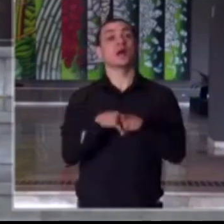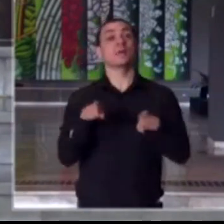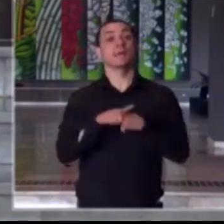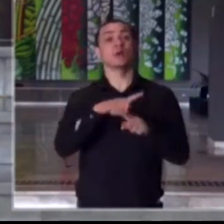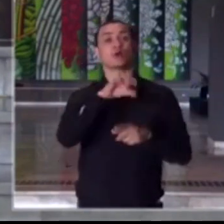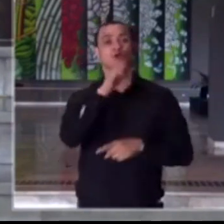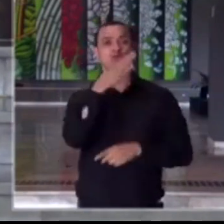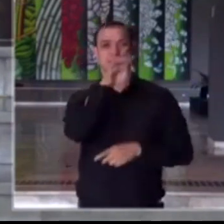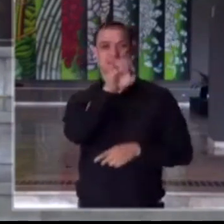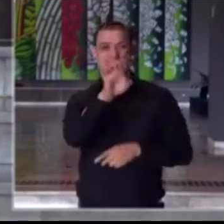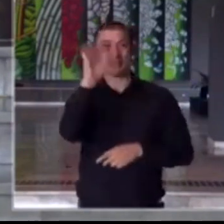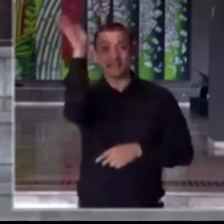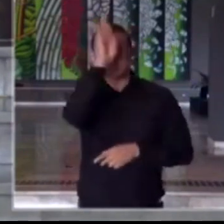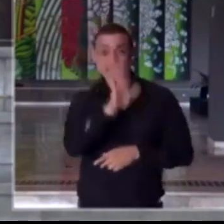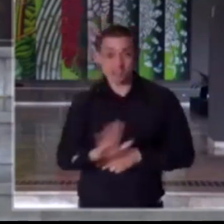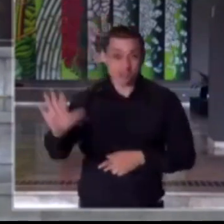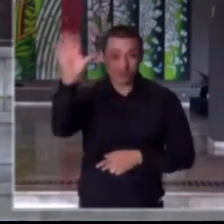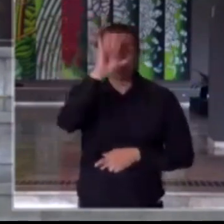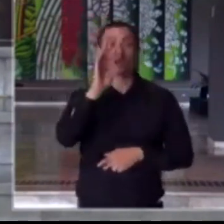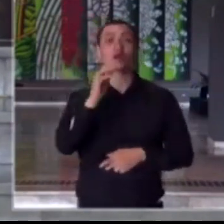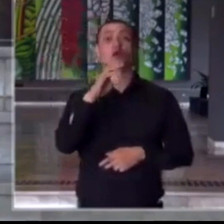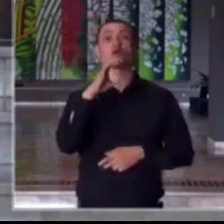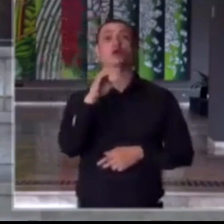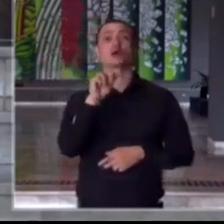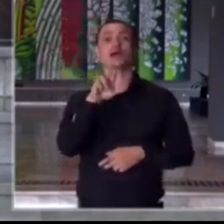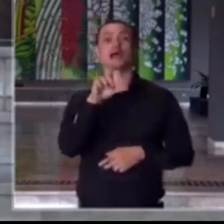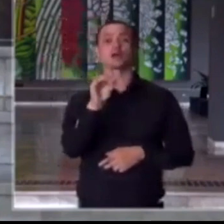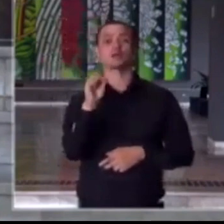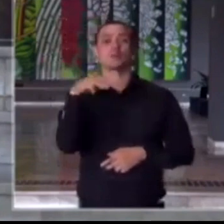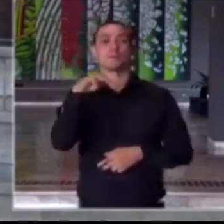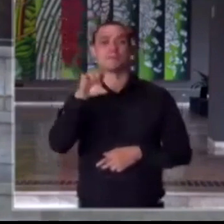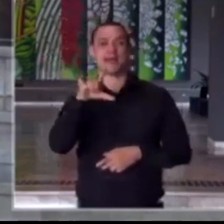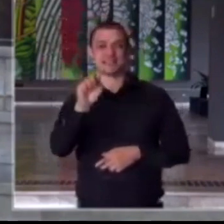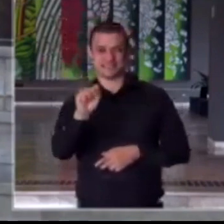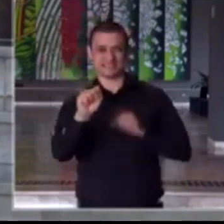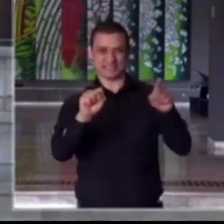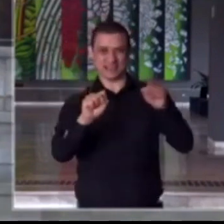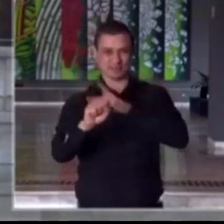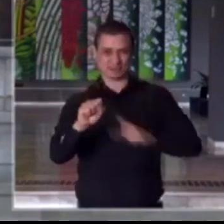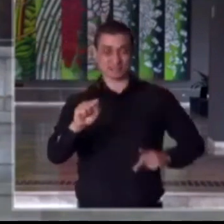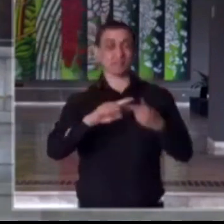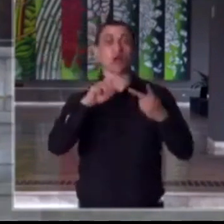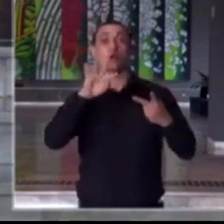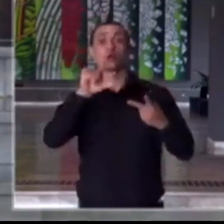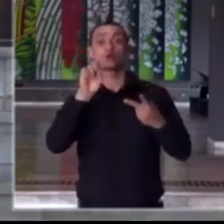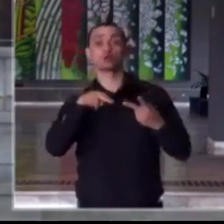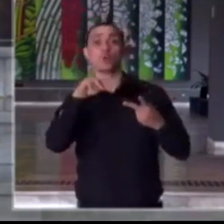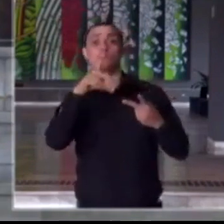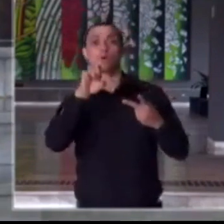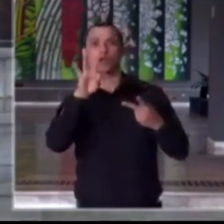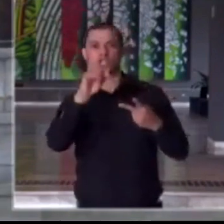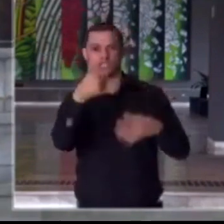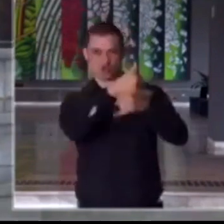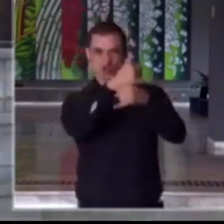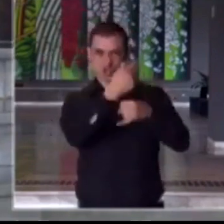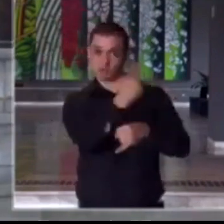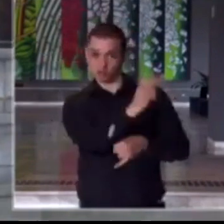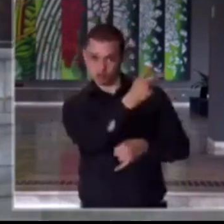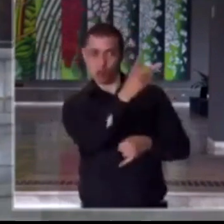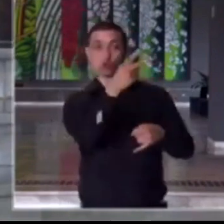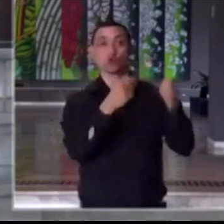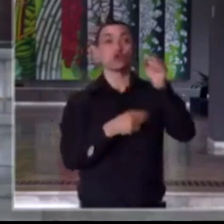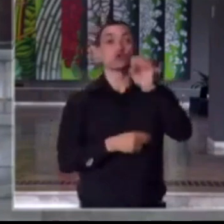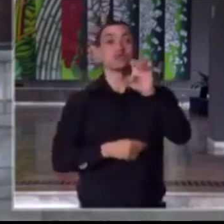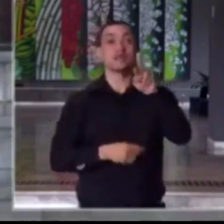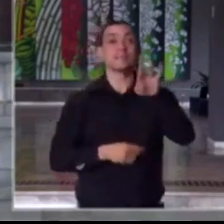SEBRAE Nacional, ao Carlos Meles e ao Wilson Poit, superintendente do SEBRAE